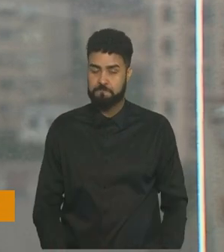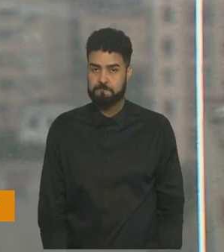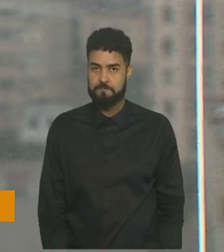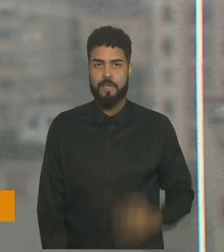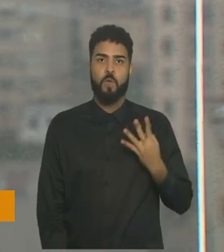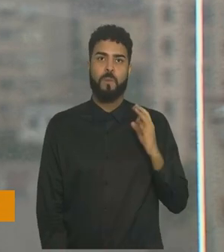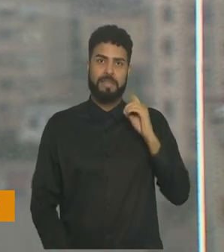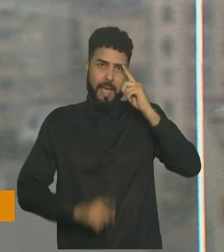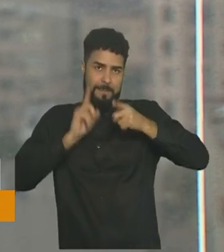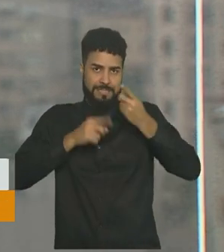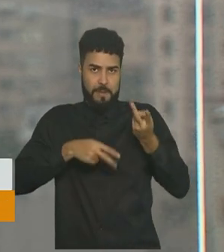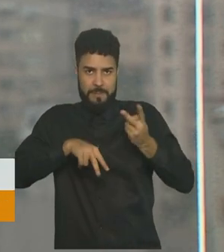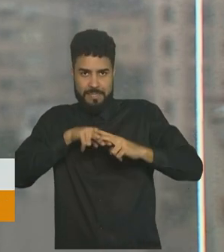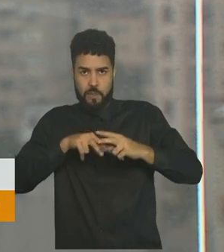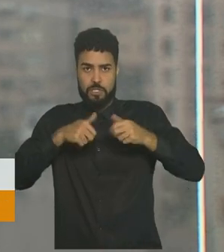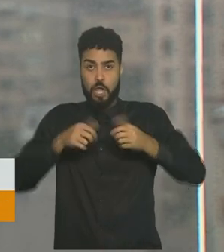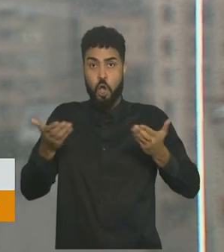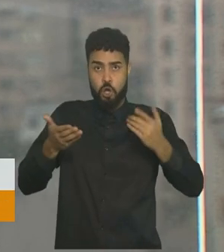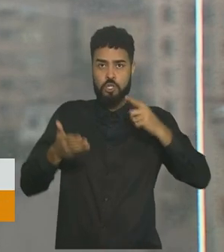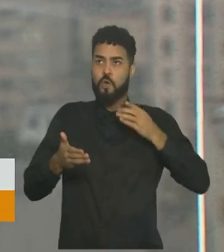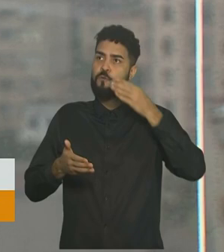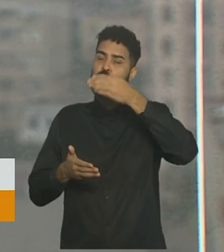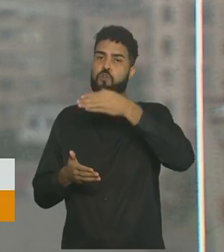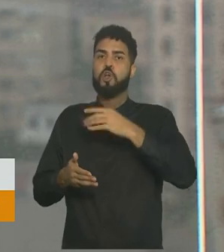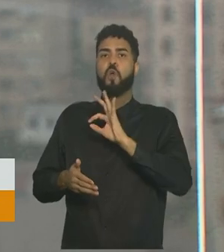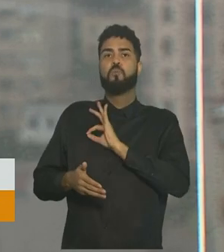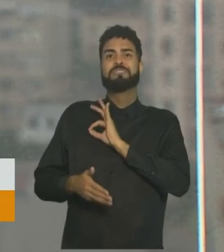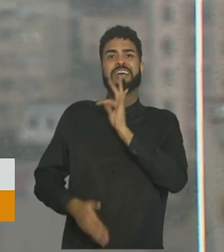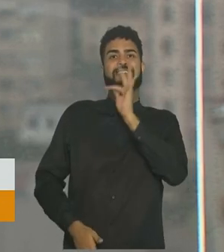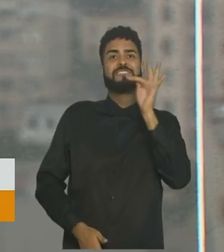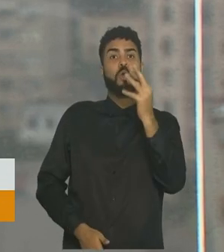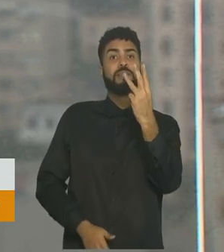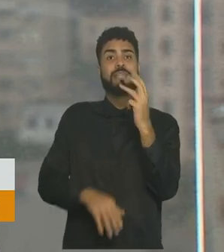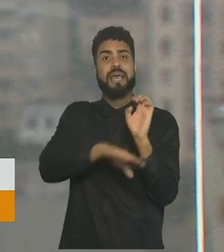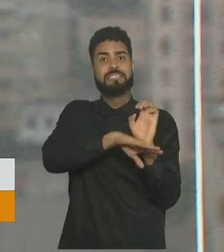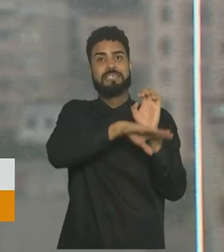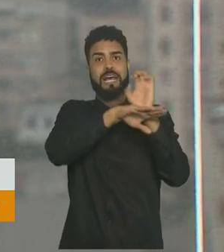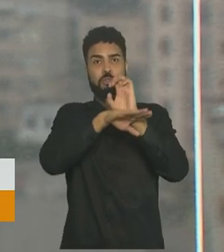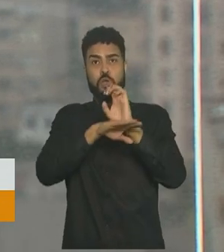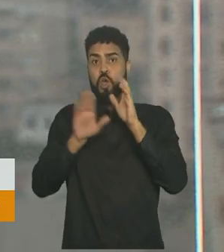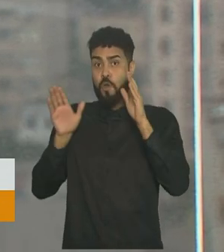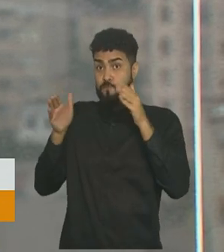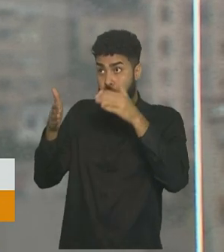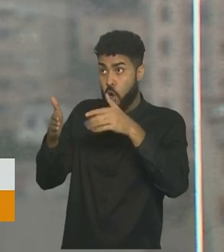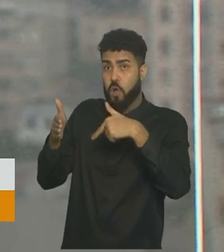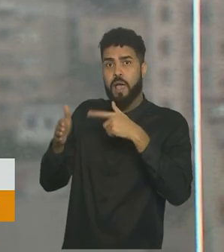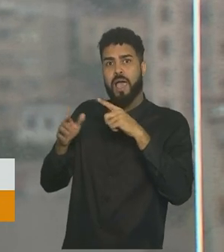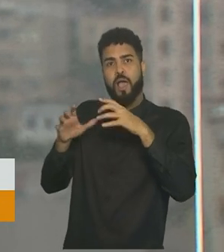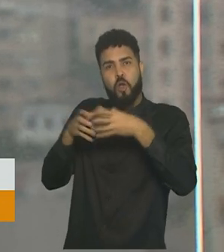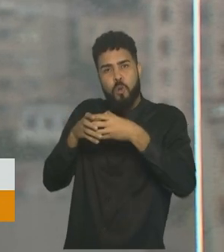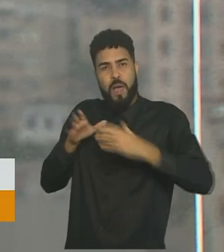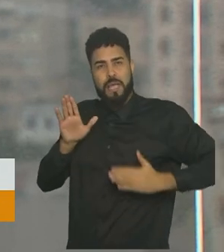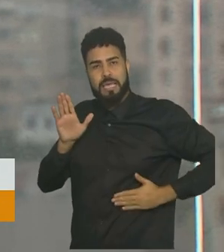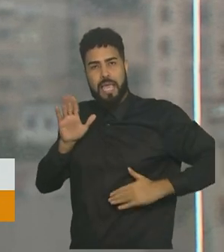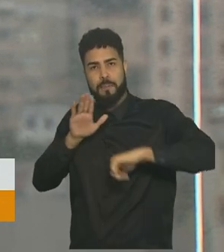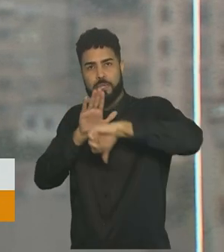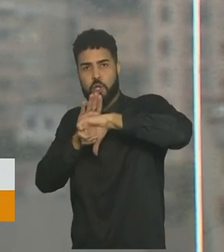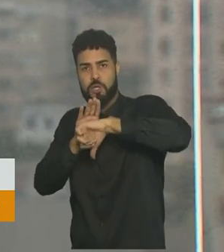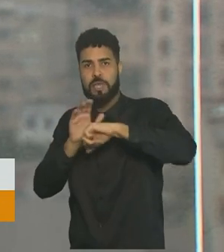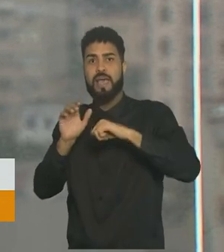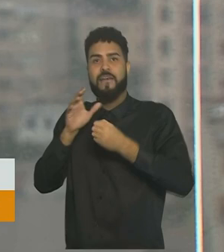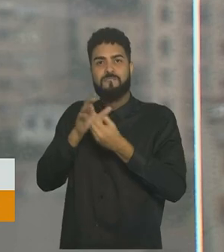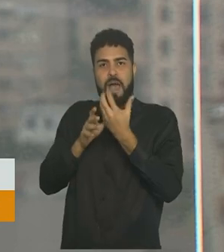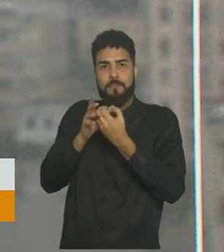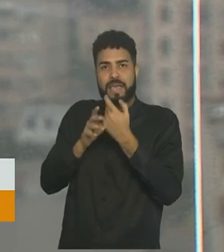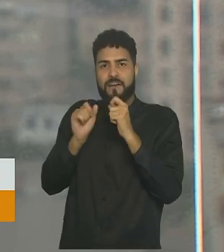mandados de prisão foram cumpridos hoje pela Polícia Federal em três estados. Os alvos fazem parte de uma organização criminosa que